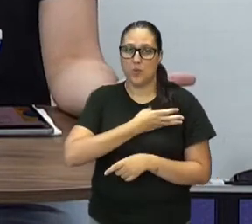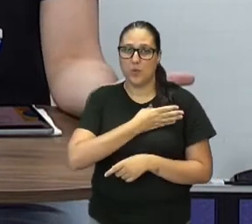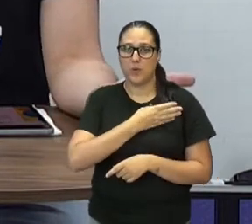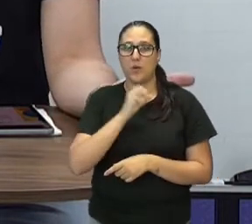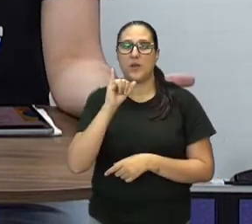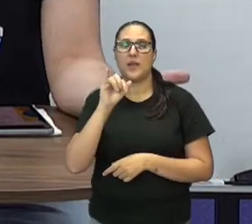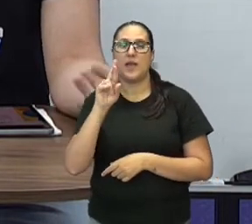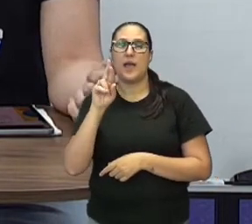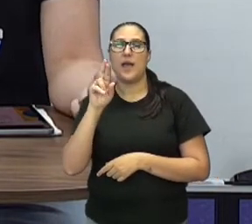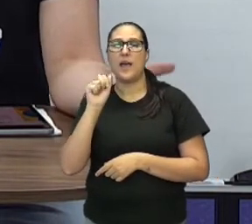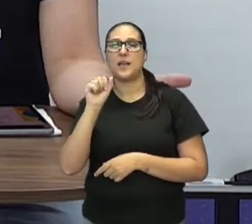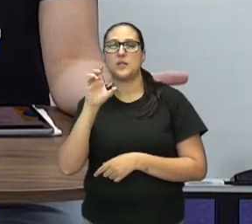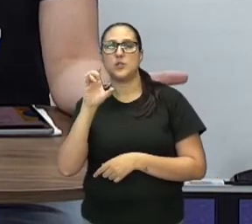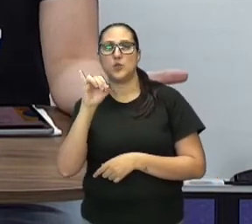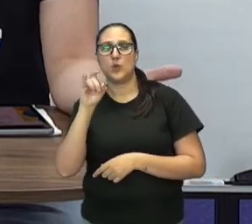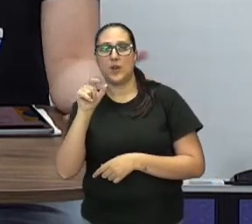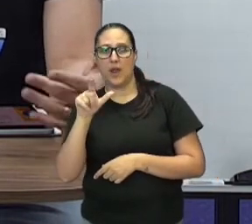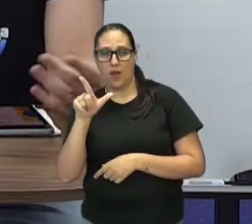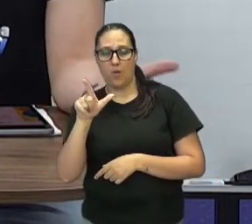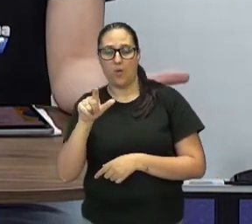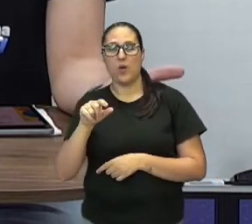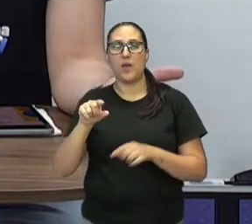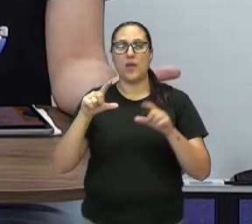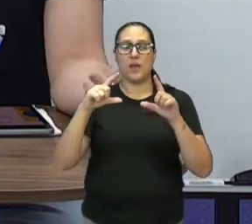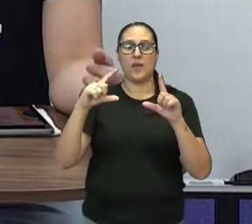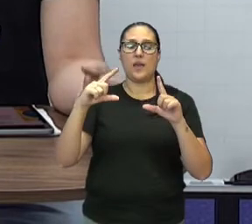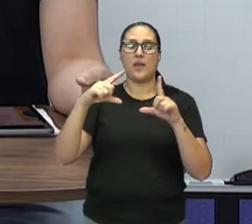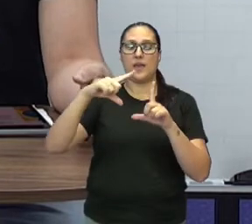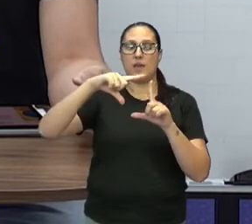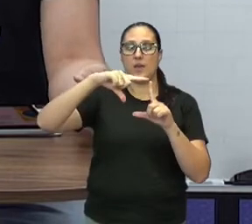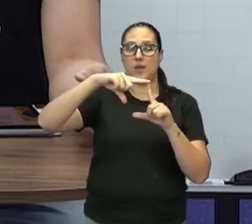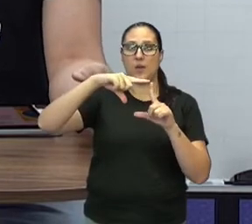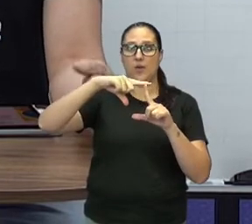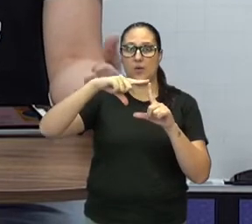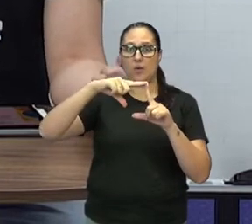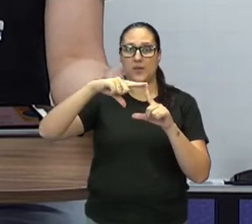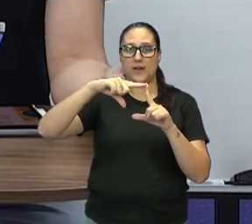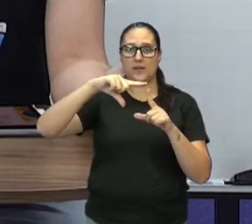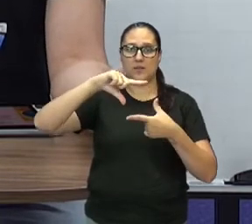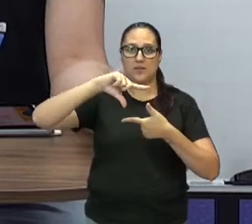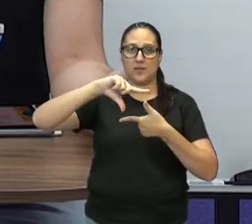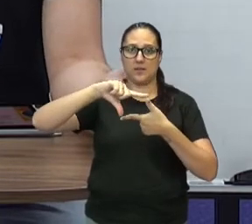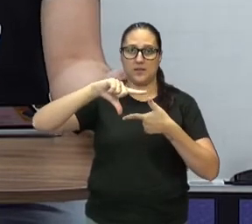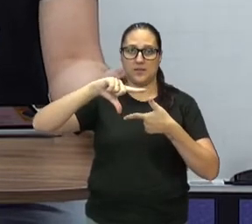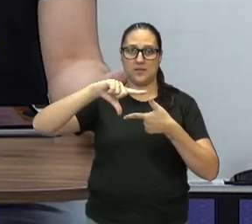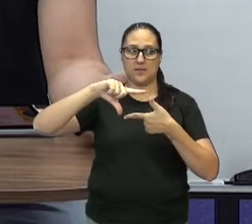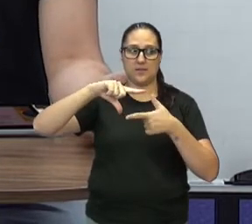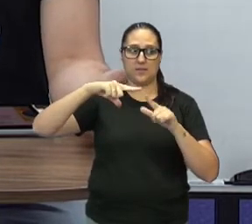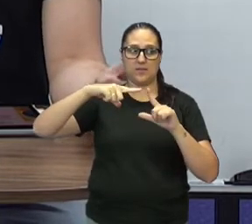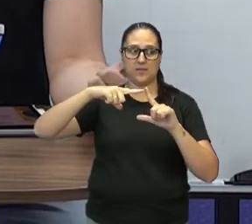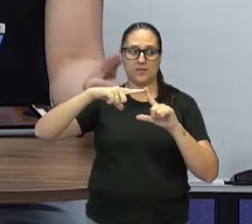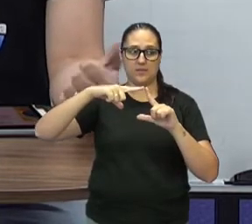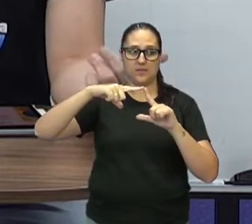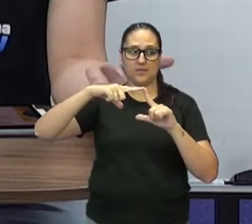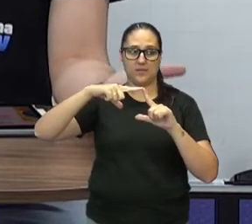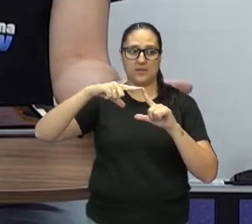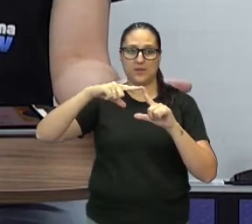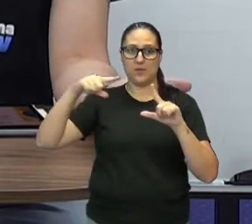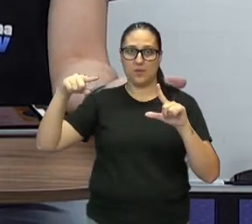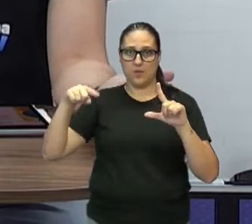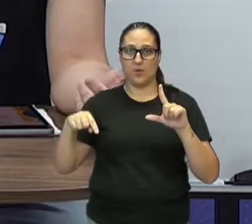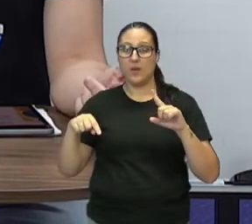diagonal de um quadrado com o lado inteiro? Então, olha só, a descoberta de um par de segmentos não